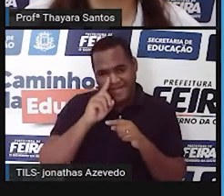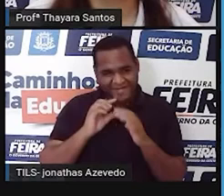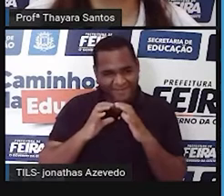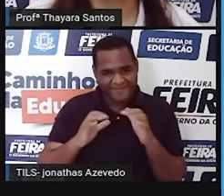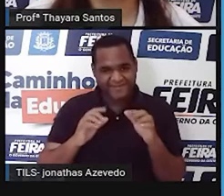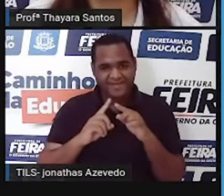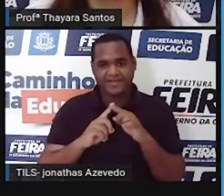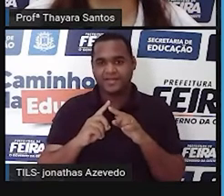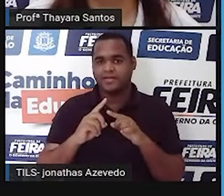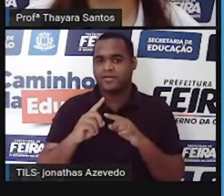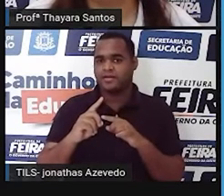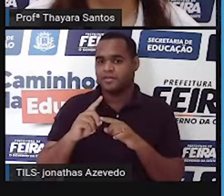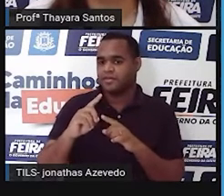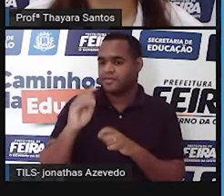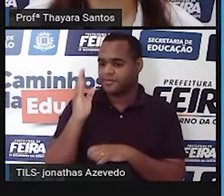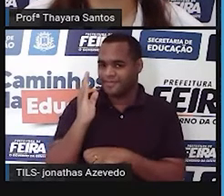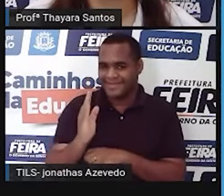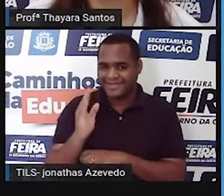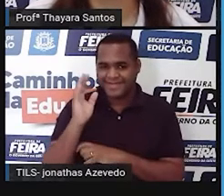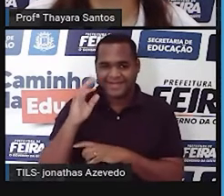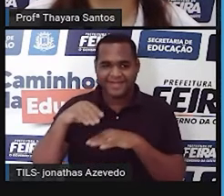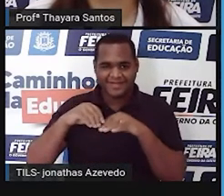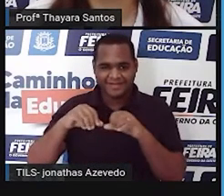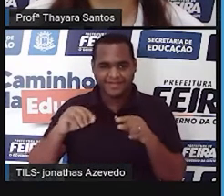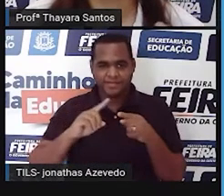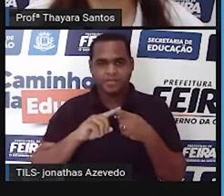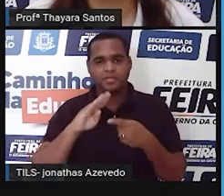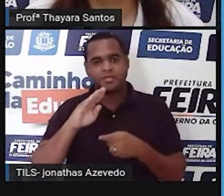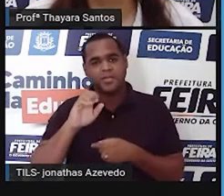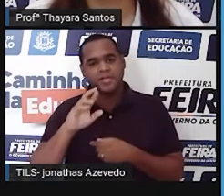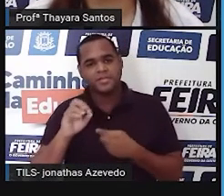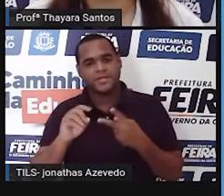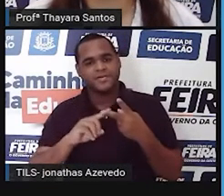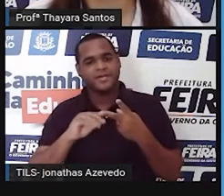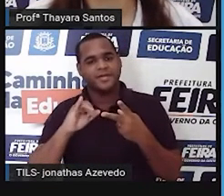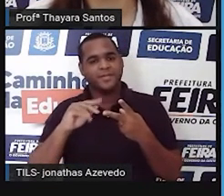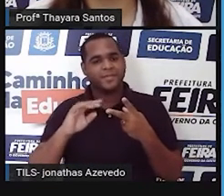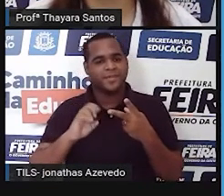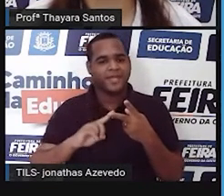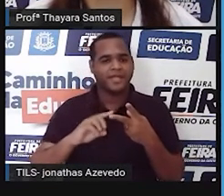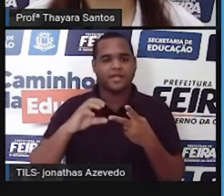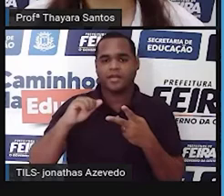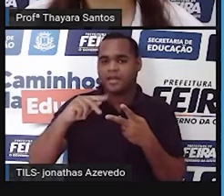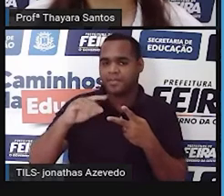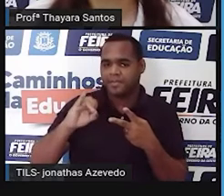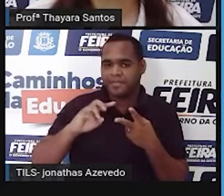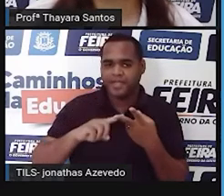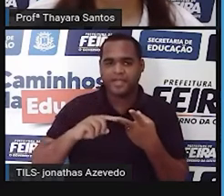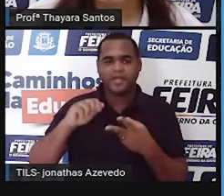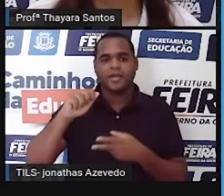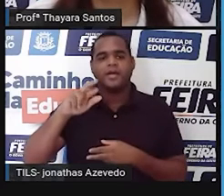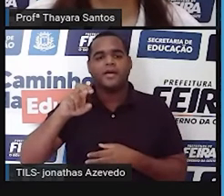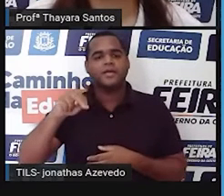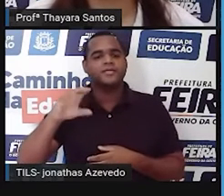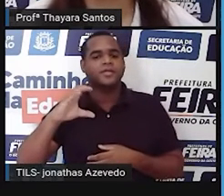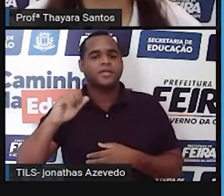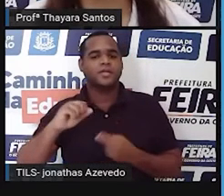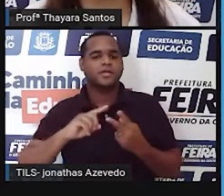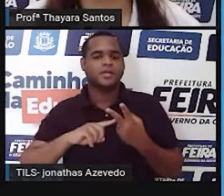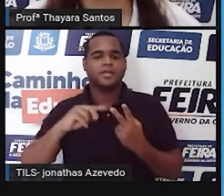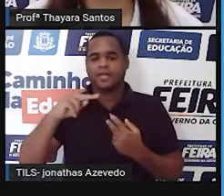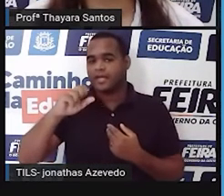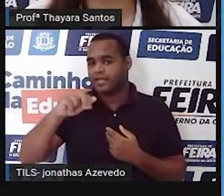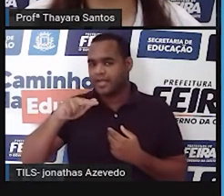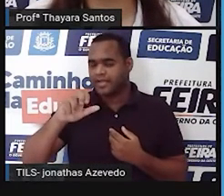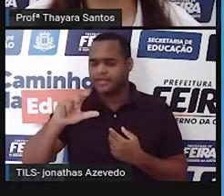chamado de pau-terra, o barbatimão, os ipês, o capim dourado, a arnica do Cerrado, a canela